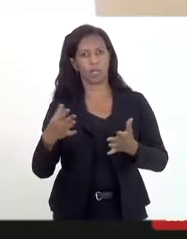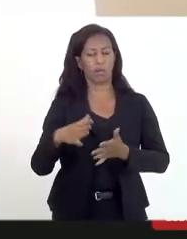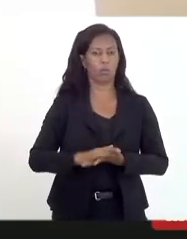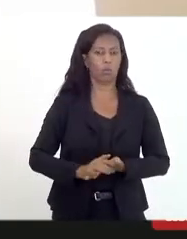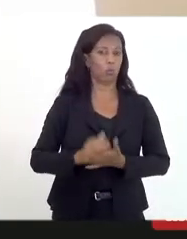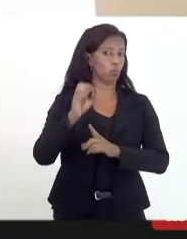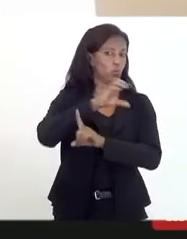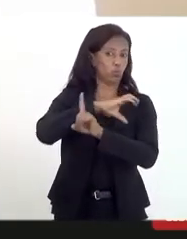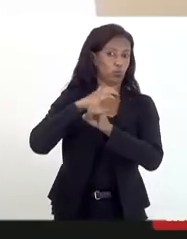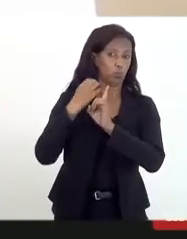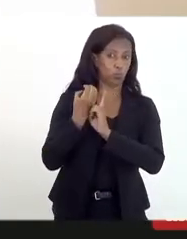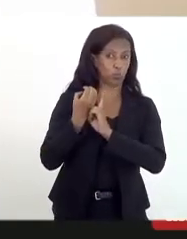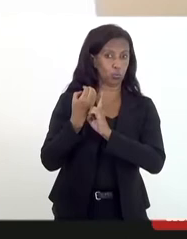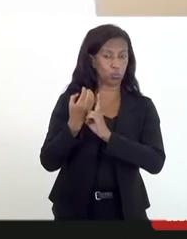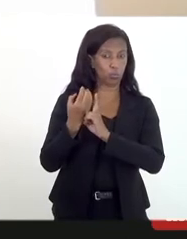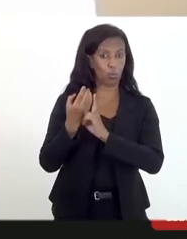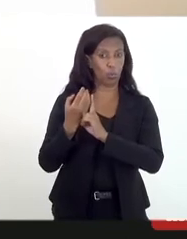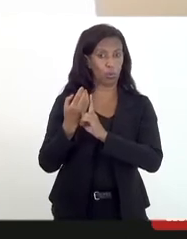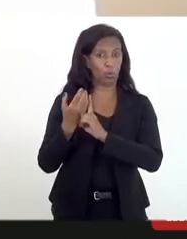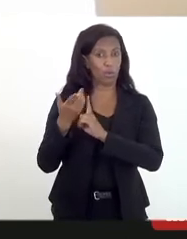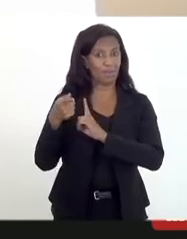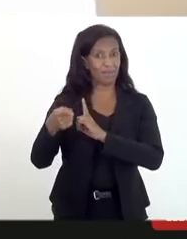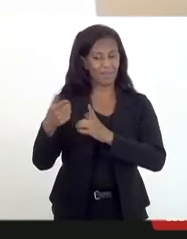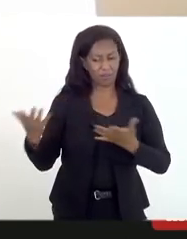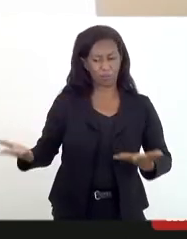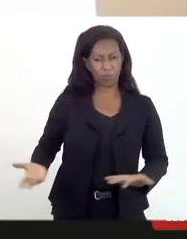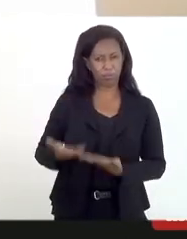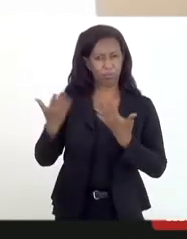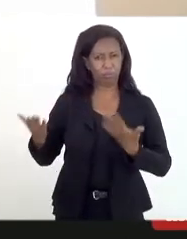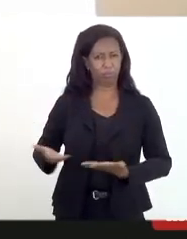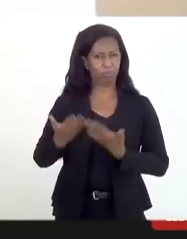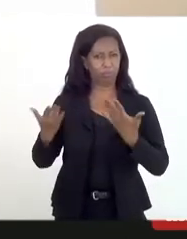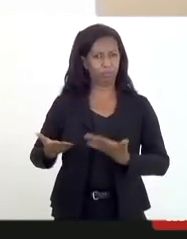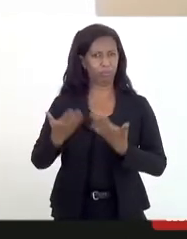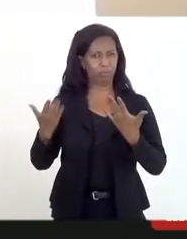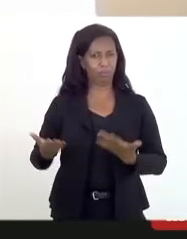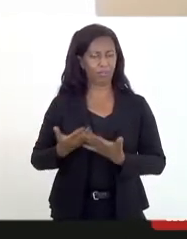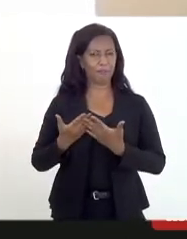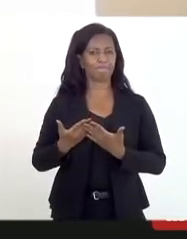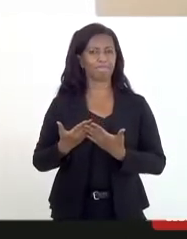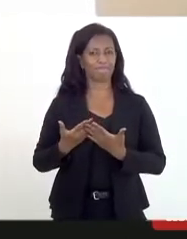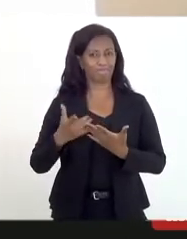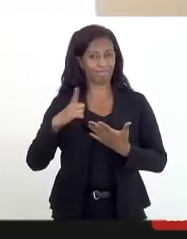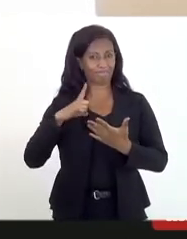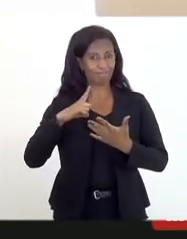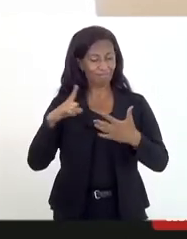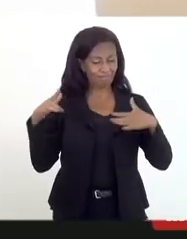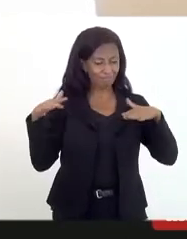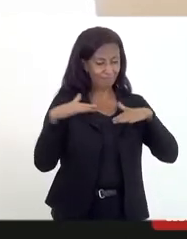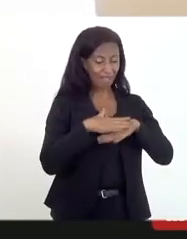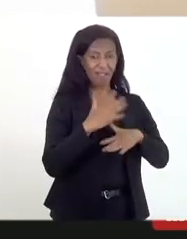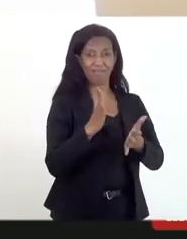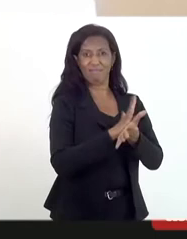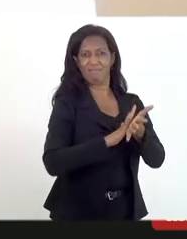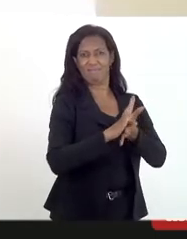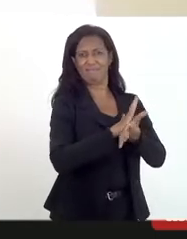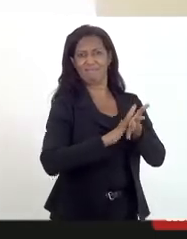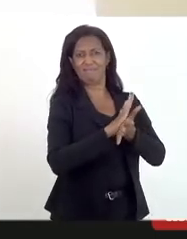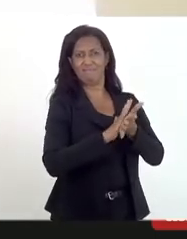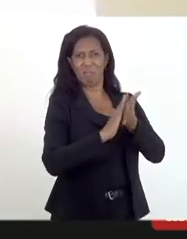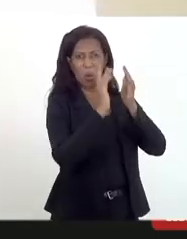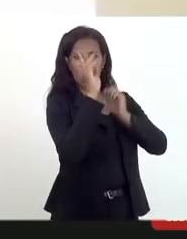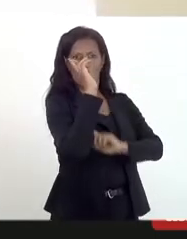de culto e promovem abertamente, sem se submeterem a qualquer tipo de